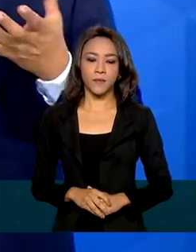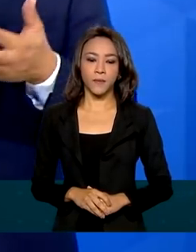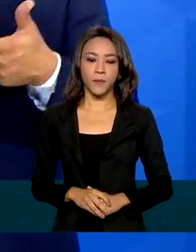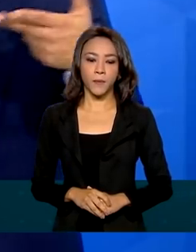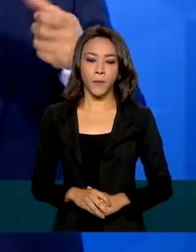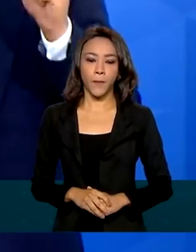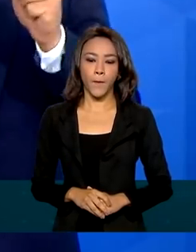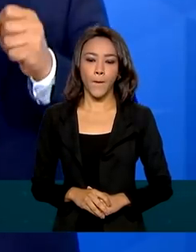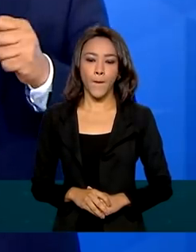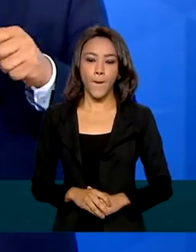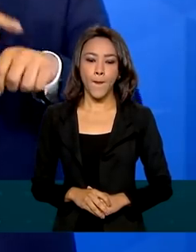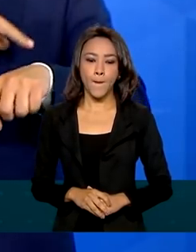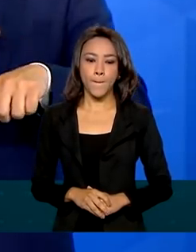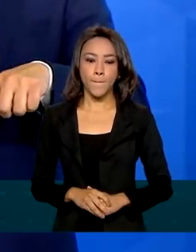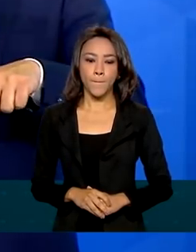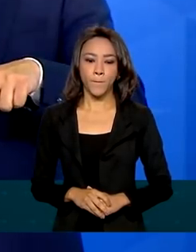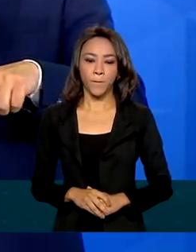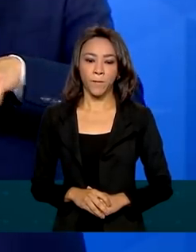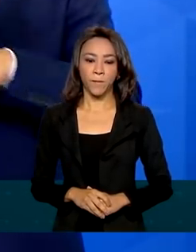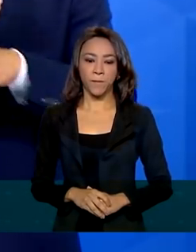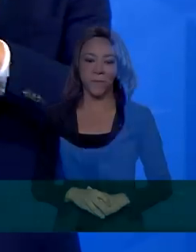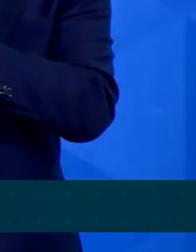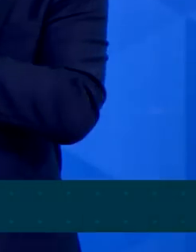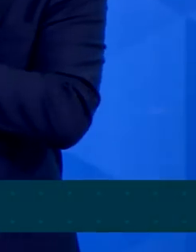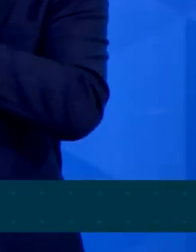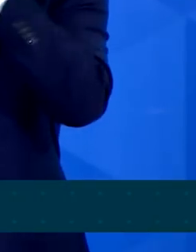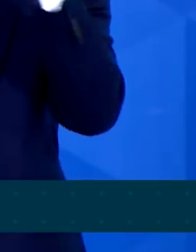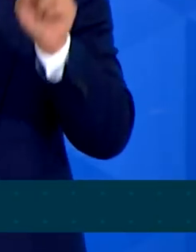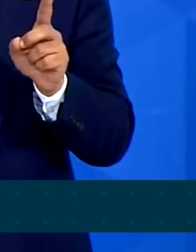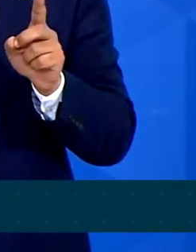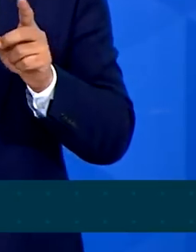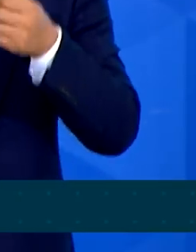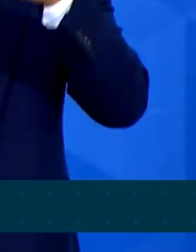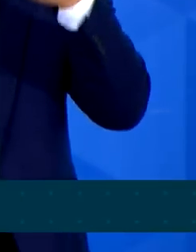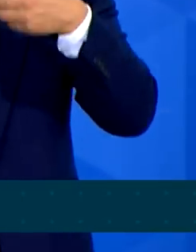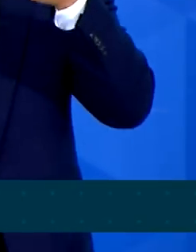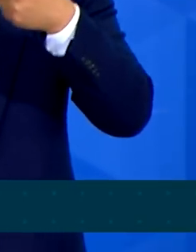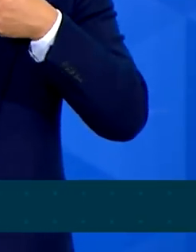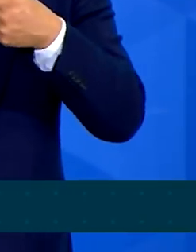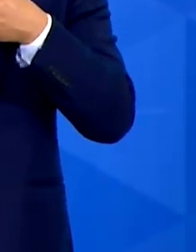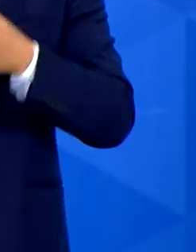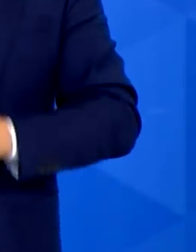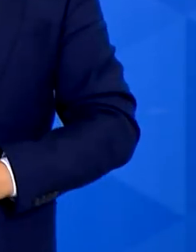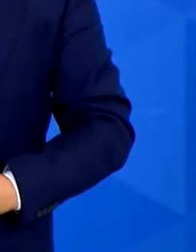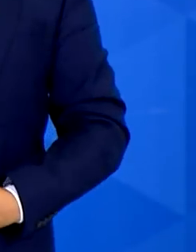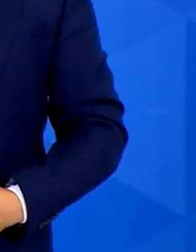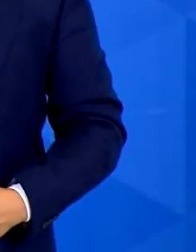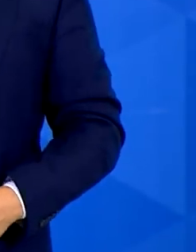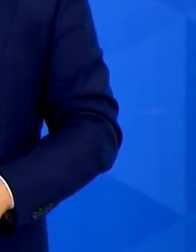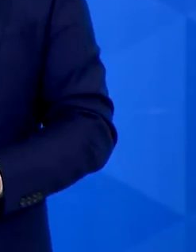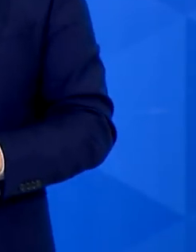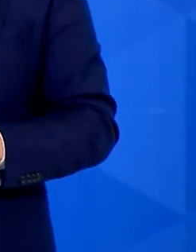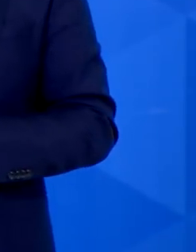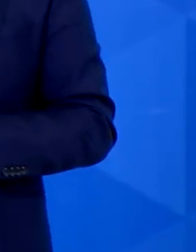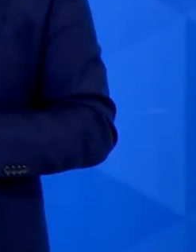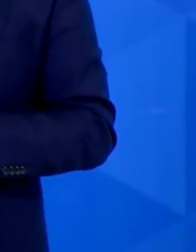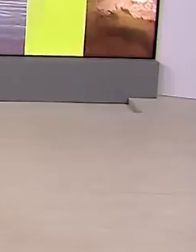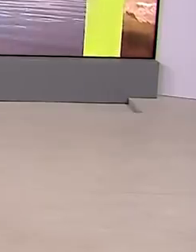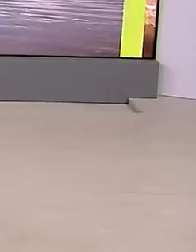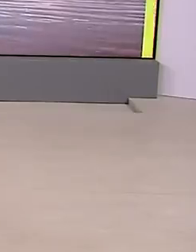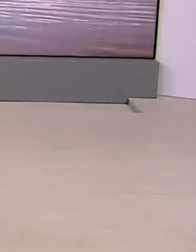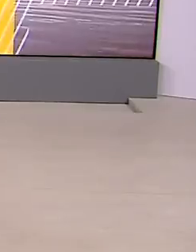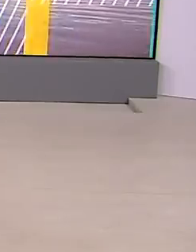vamos ficar um bom tempo aqui cuidando das pessoas com deficiência, porque o Brasil já entendeu que isto é prioridade.